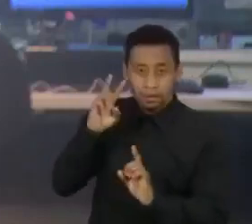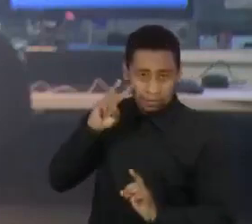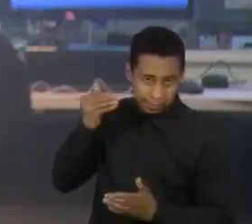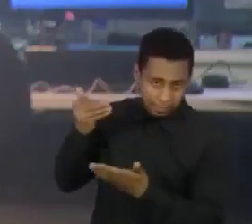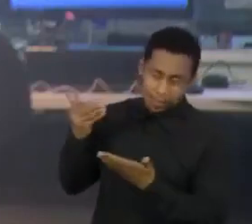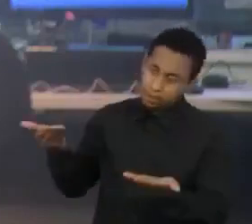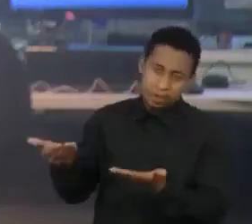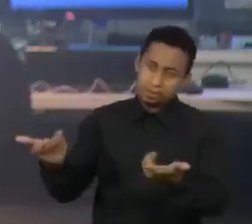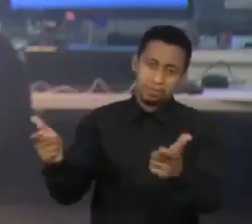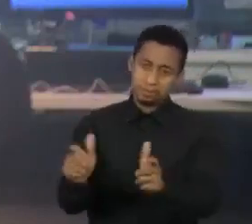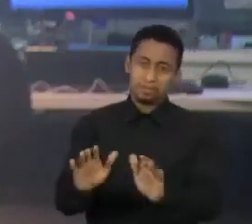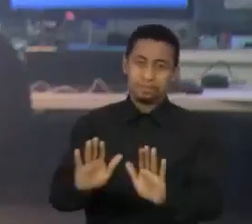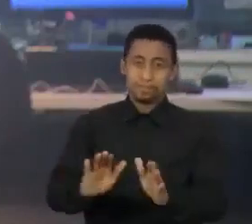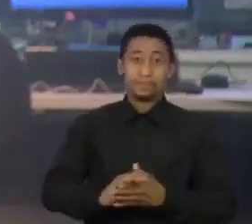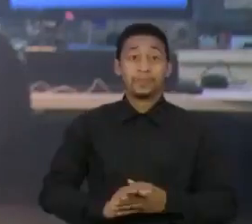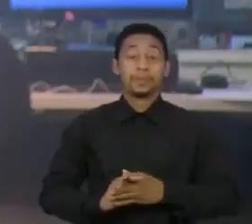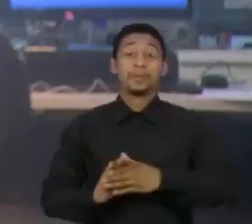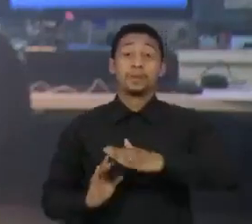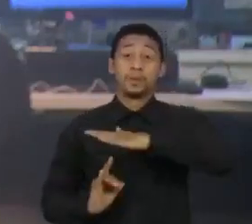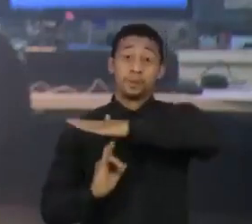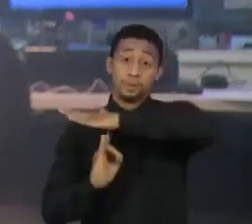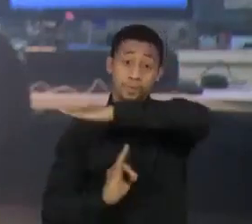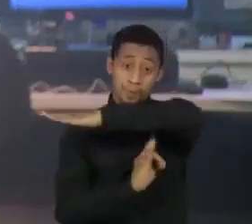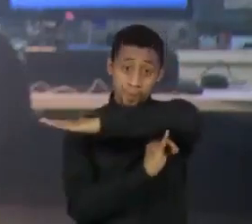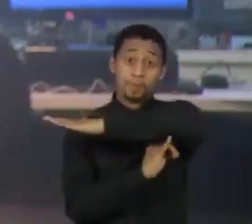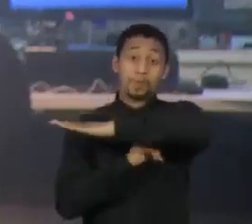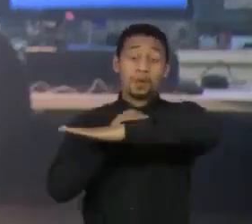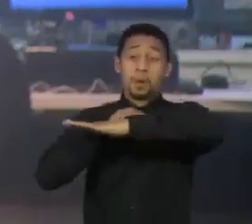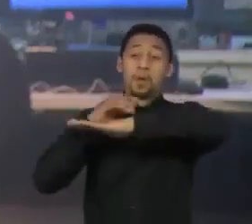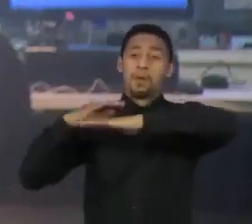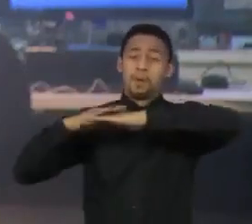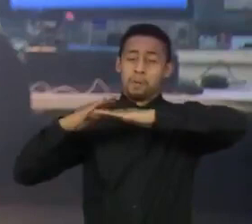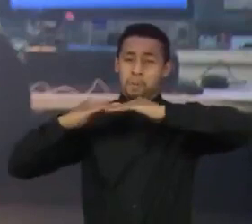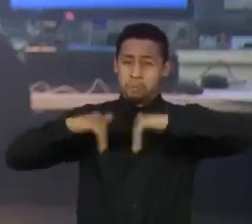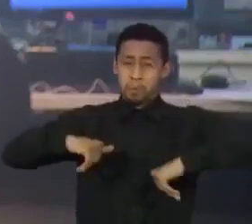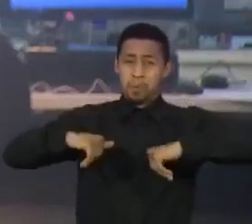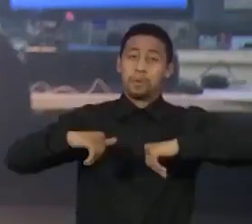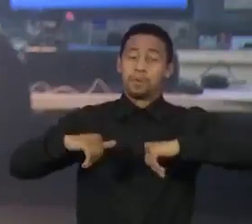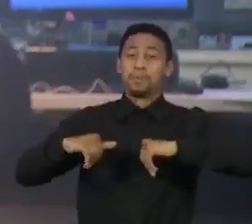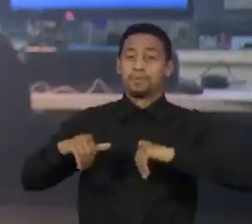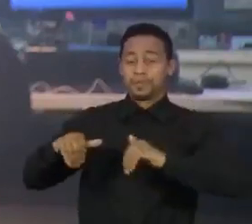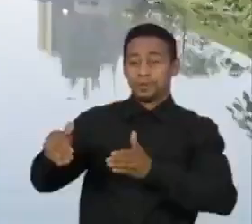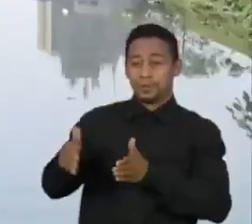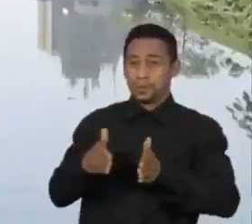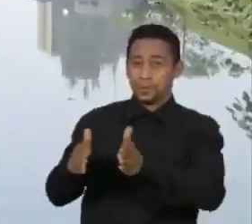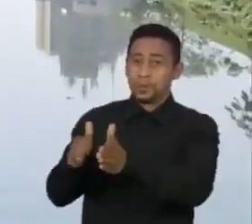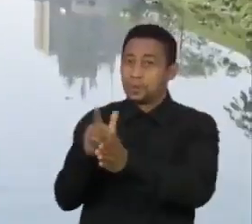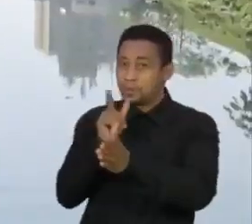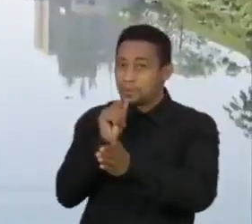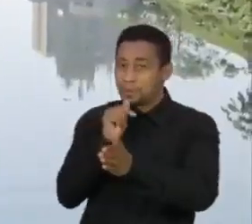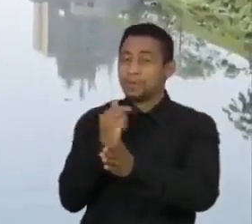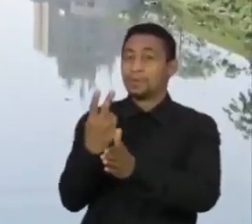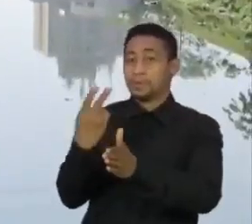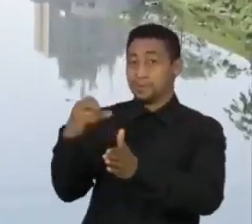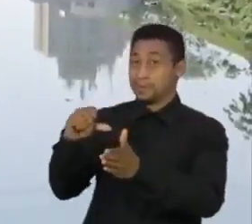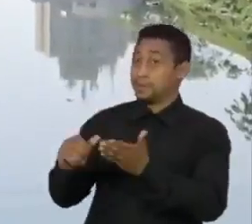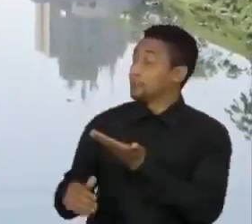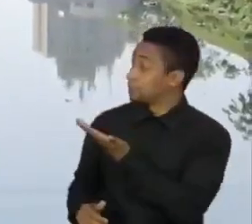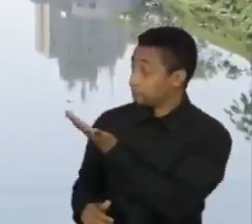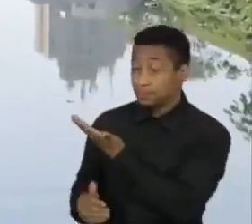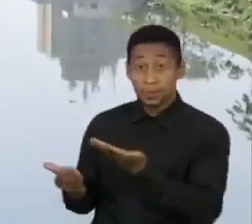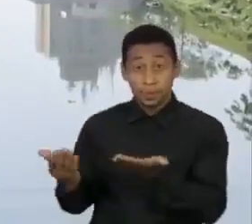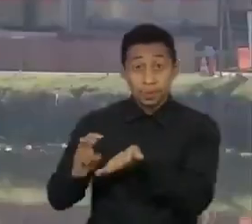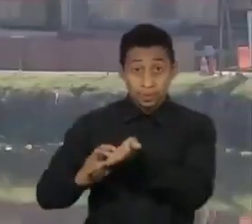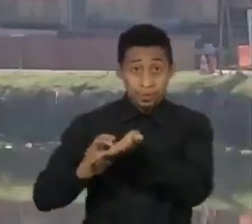Uma passarela metálica caiu no Rio Pinheiros, na zona sul de São Paulo, no final da tarde de ontem. Hoje pela